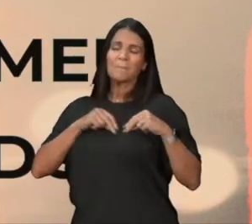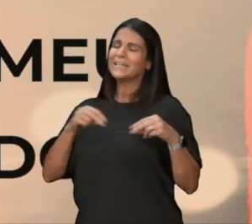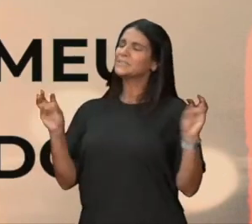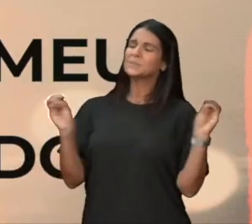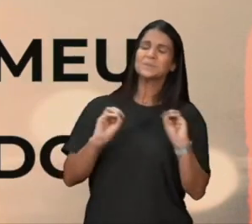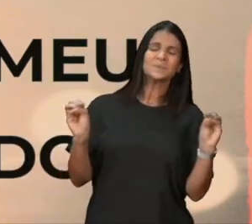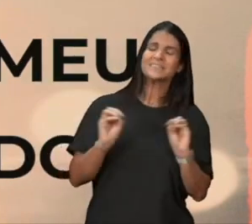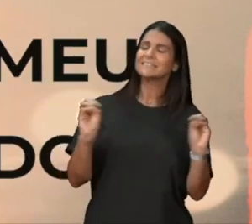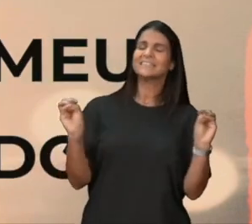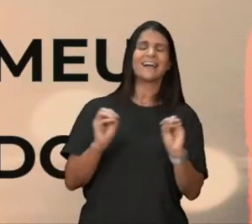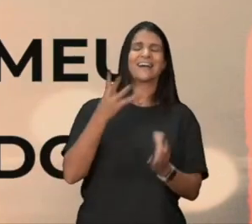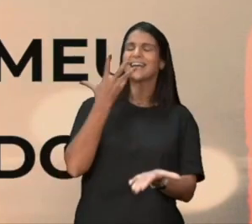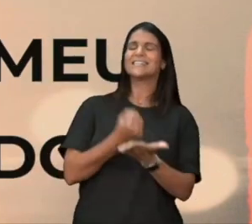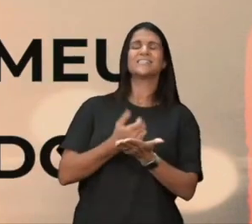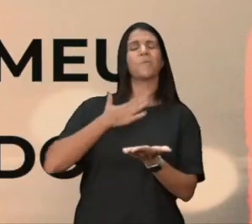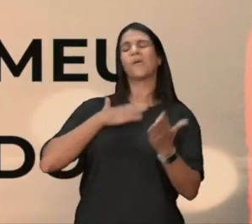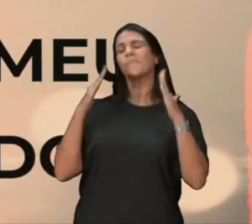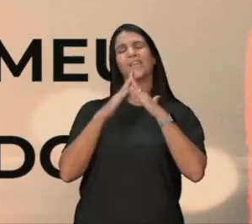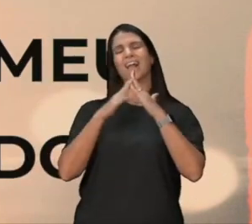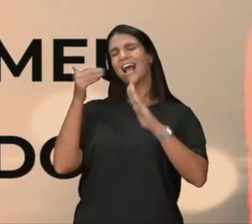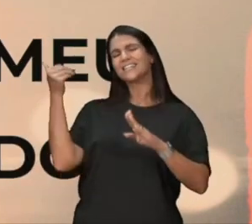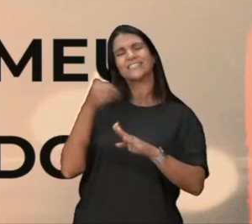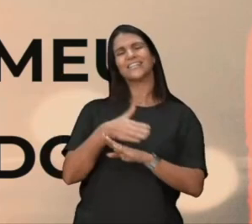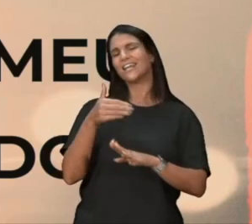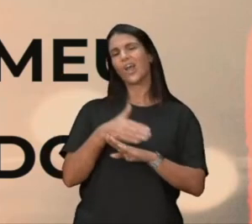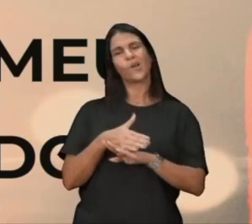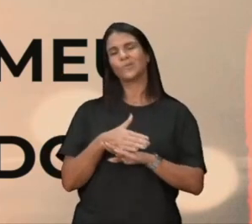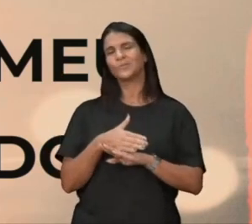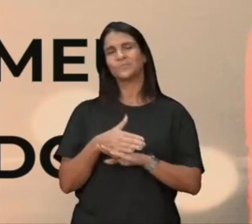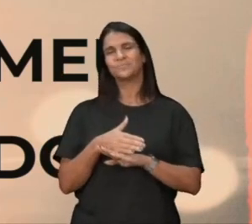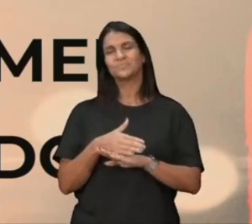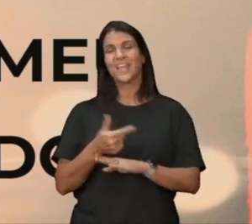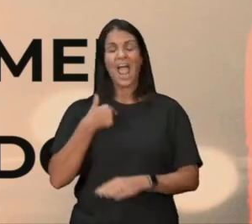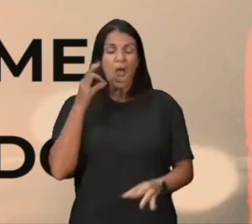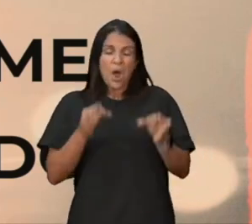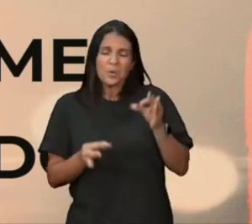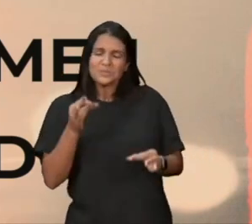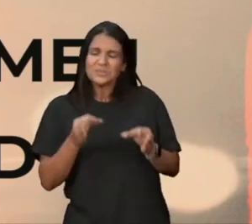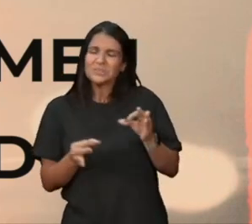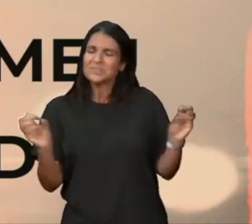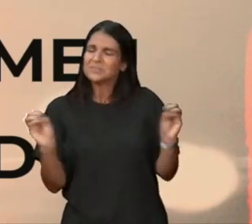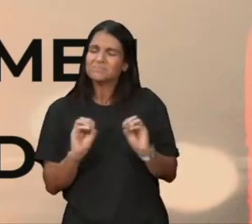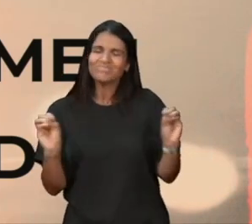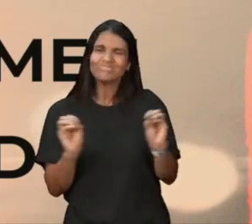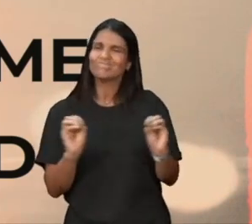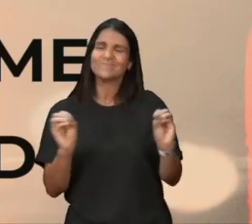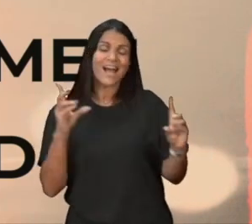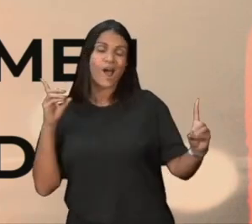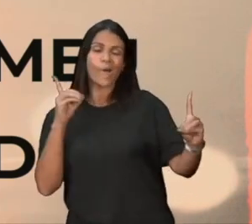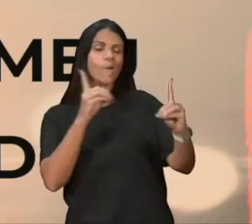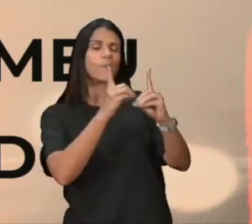-te, debaixo do meu teto, por isso, nem me considerei digno de ir ao teu